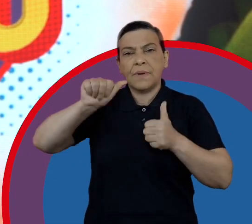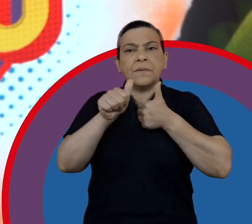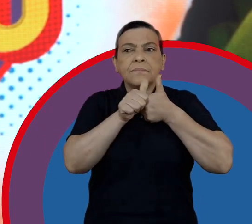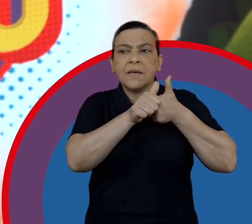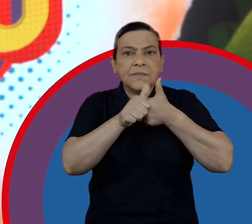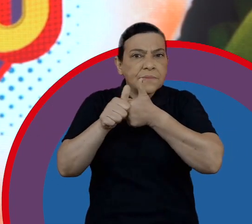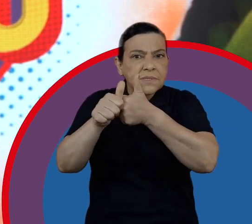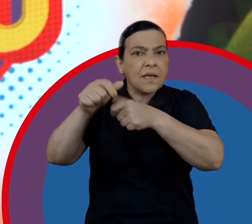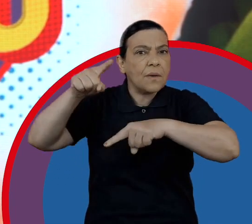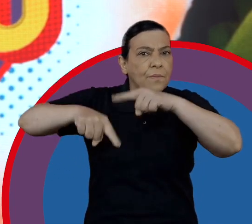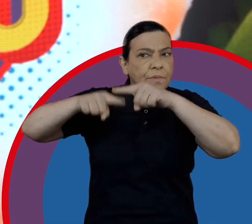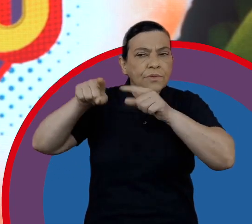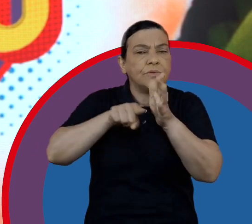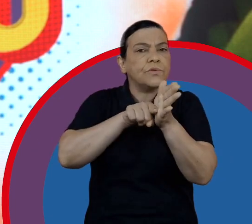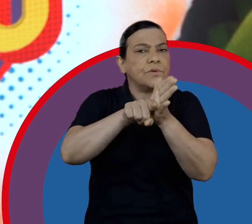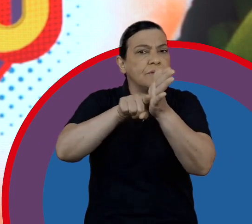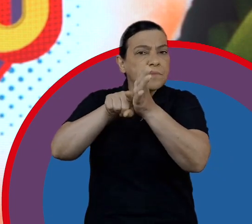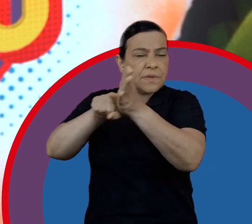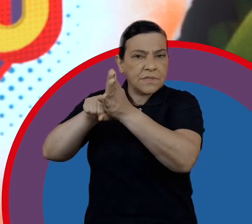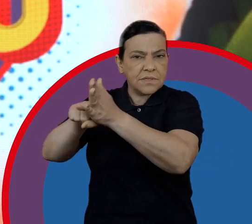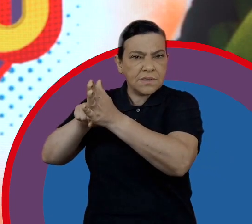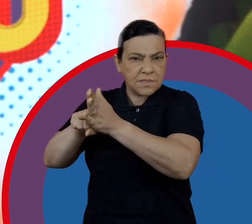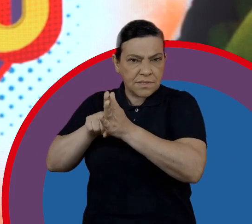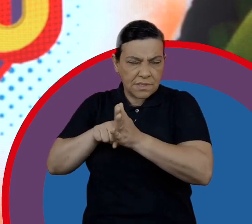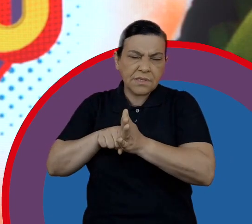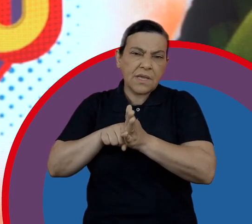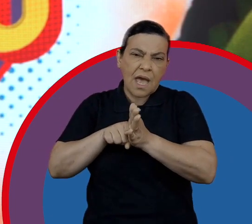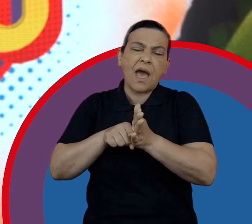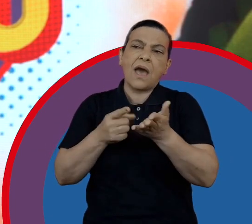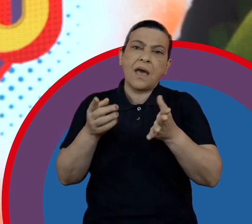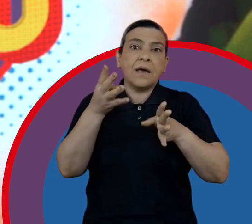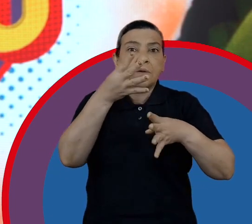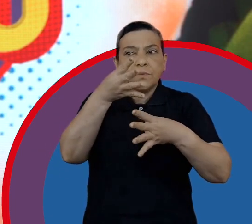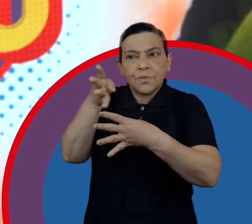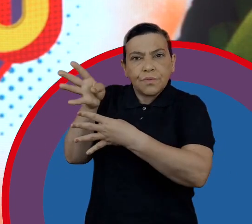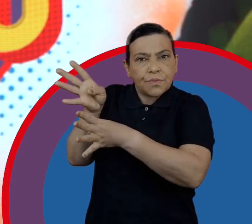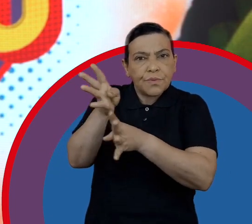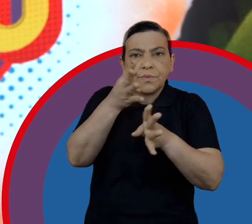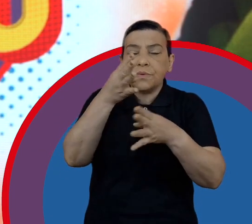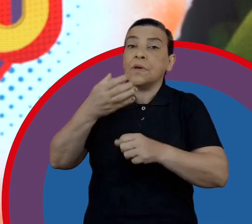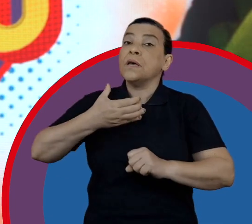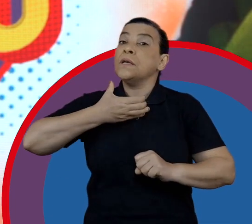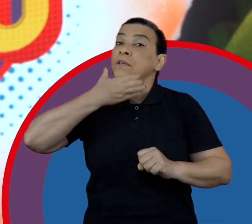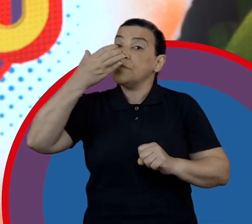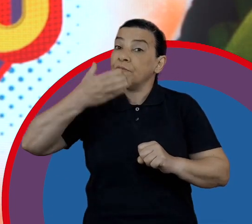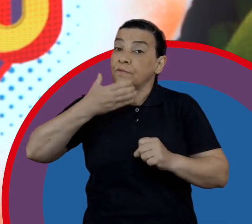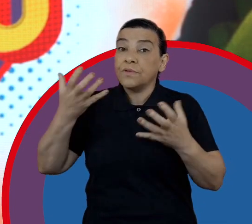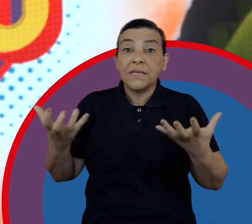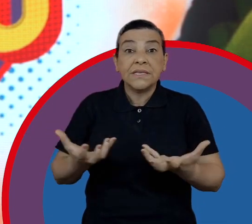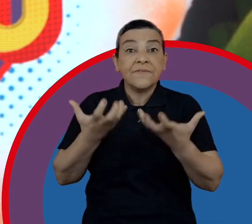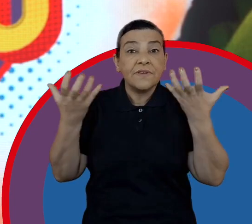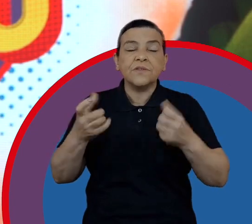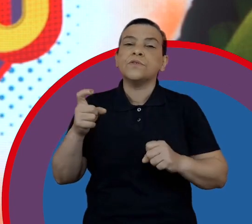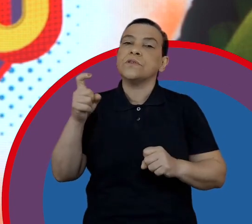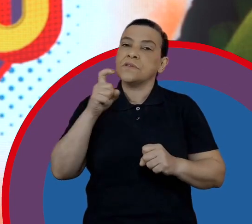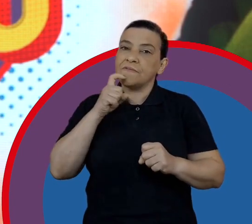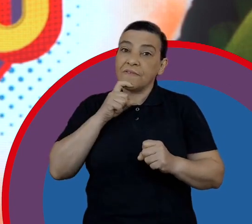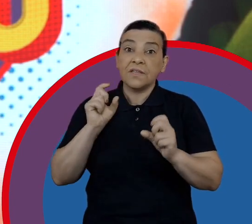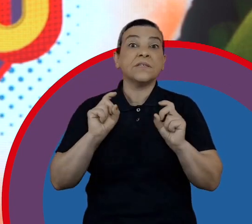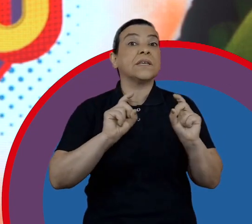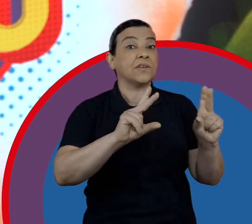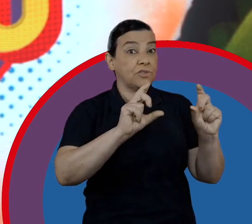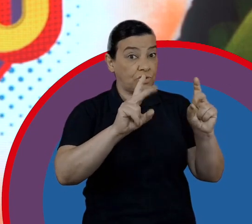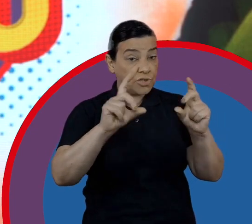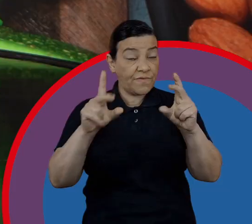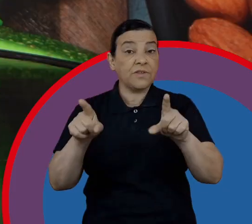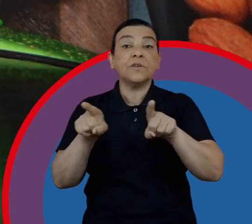programa de rastrabilidade e monitoramento de alimentos, onde a gente monitora o uso correto de defensivos agrícolas nas frutas, verduras e legumes